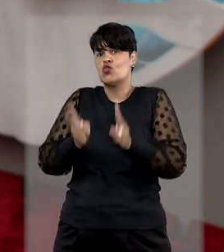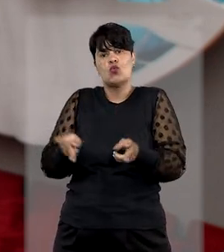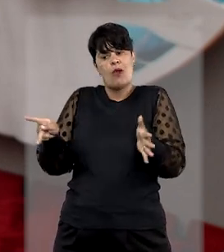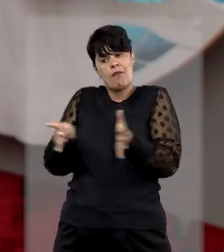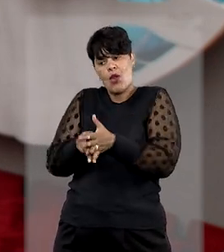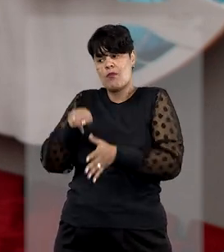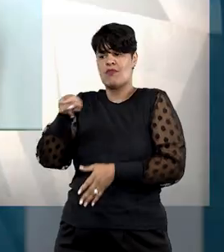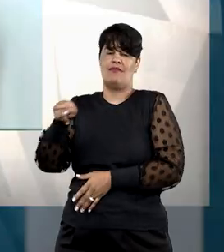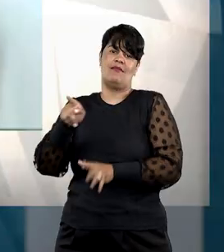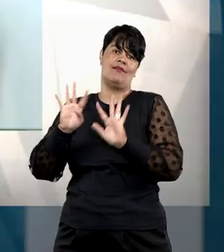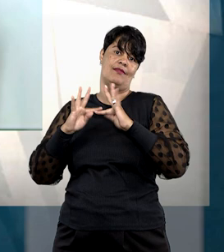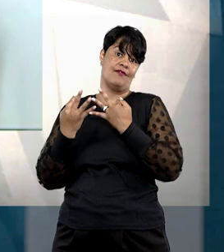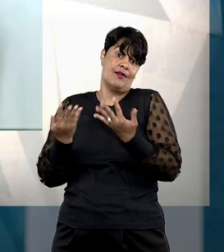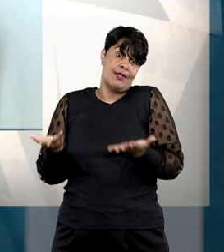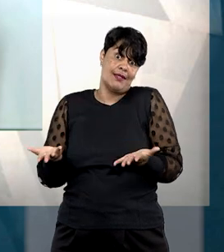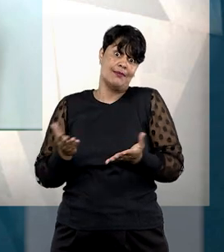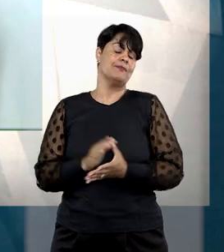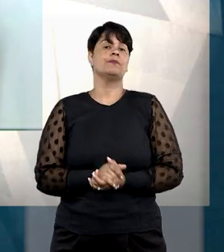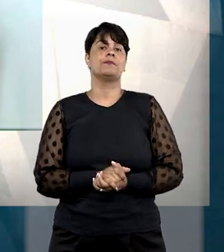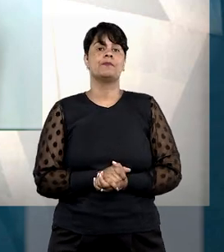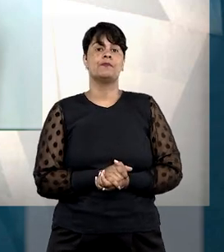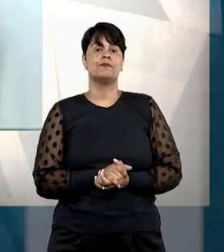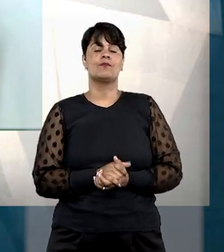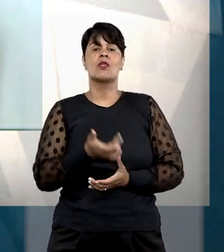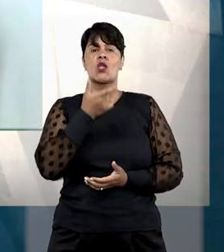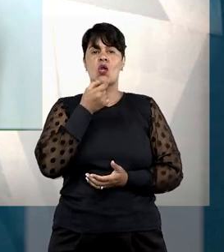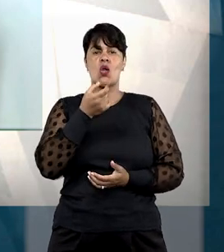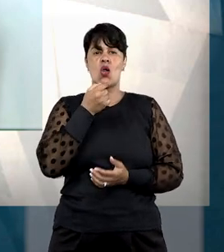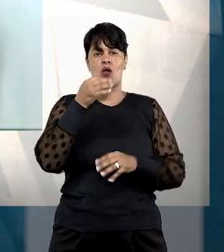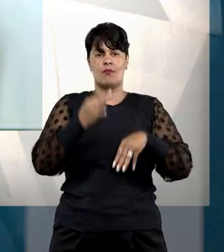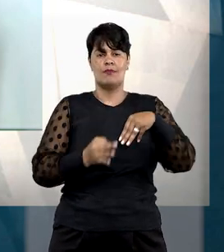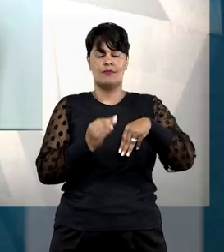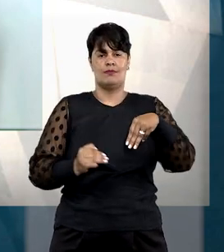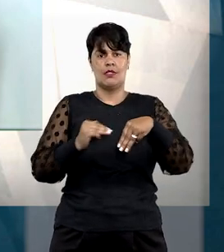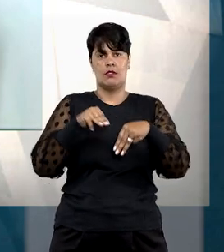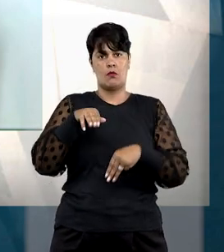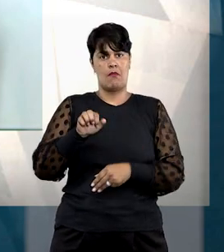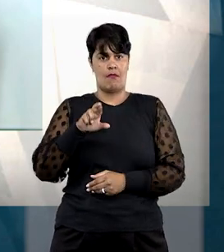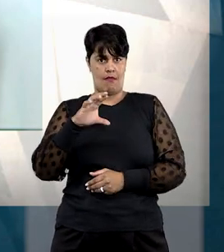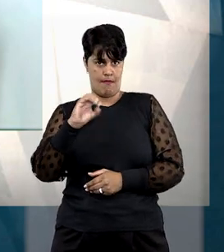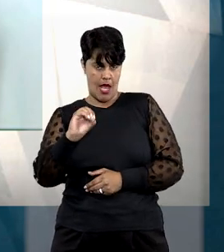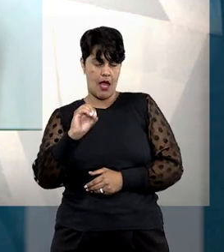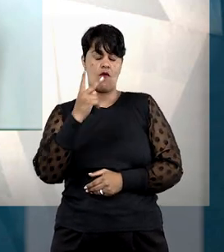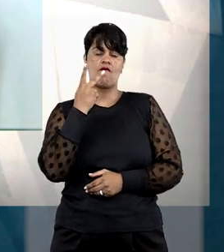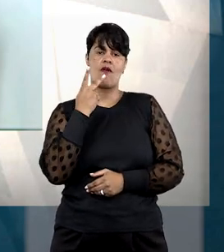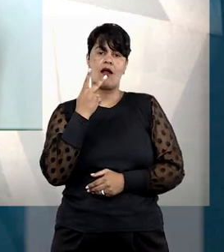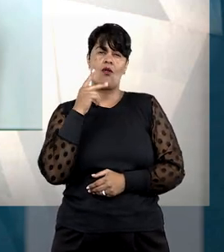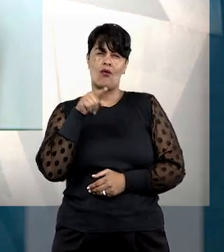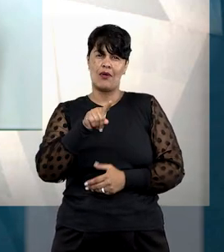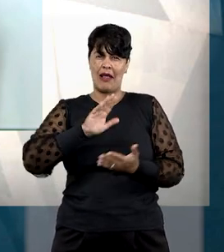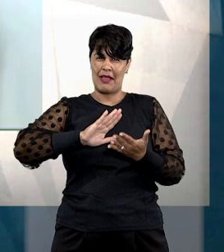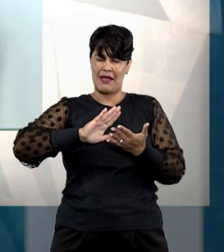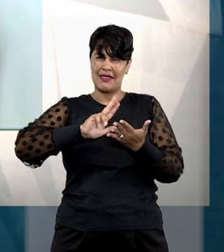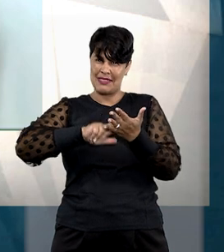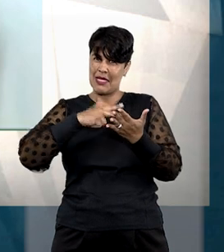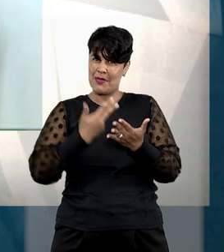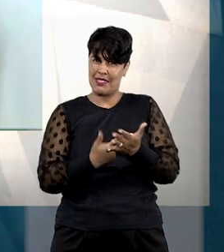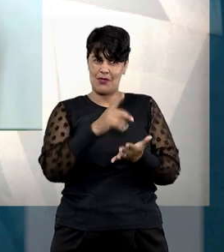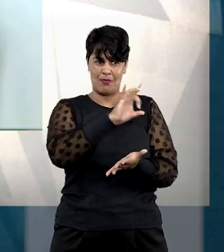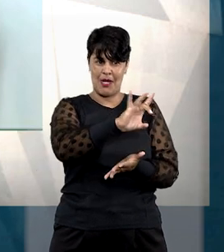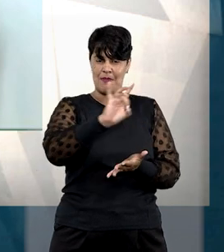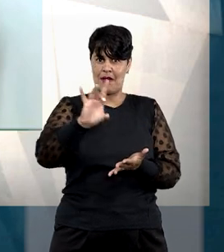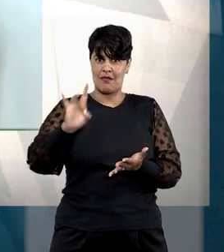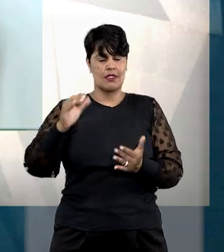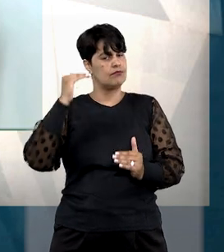bem de família. O relator, ministro Marco Butzi, afirmou que a interpretação das instâncias ordinárias não condiz com o